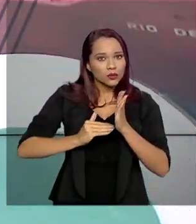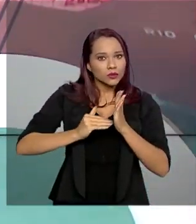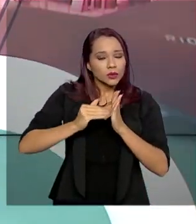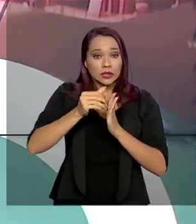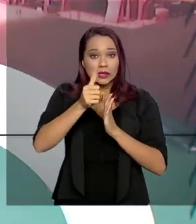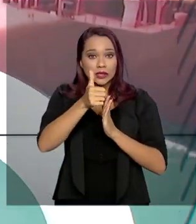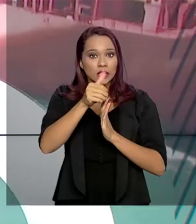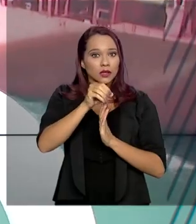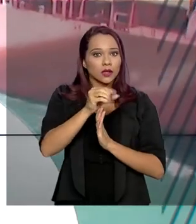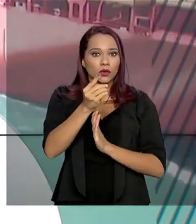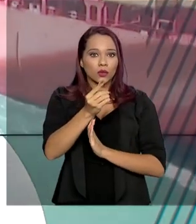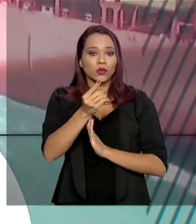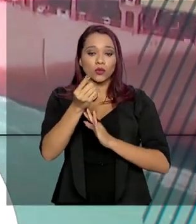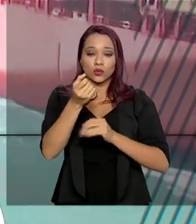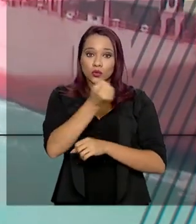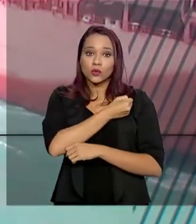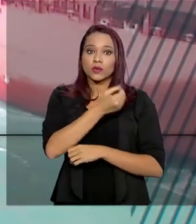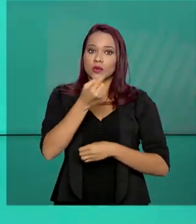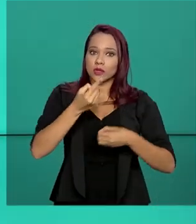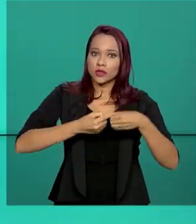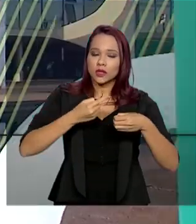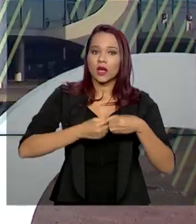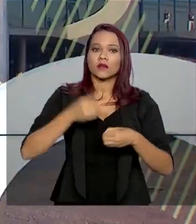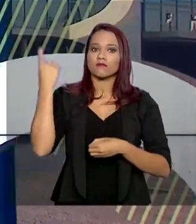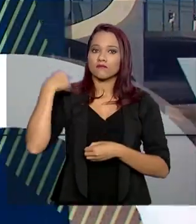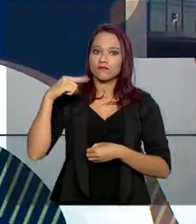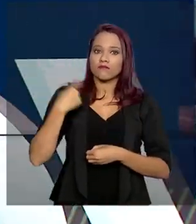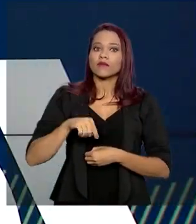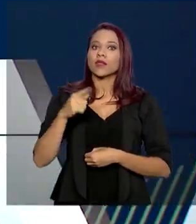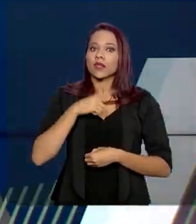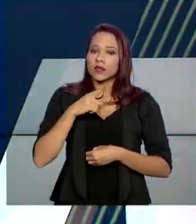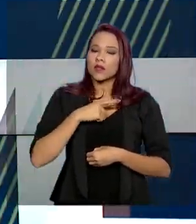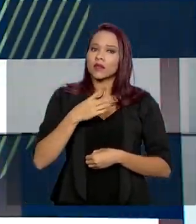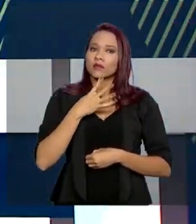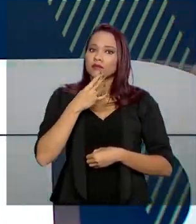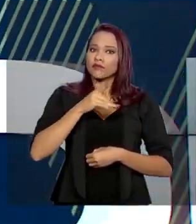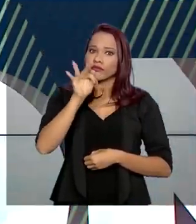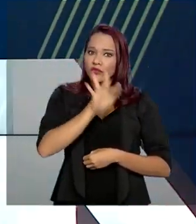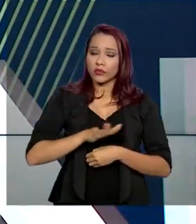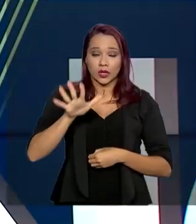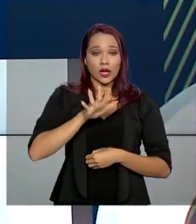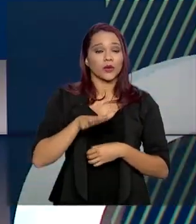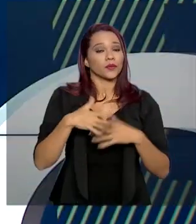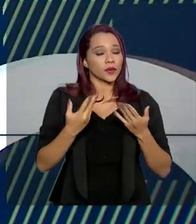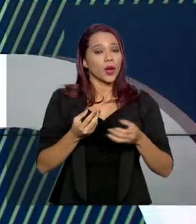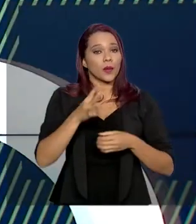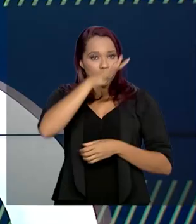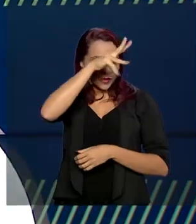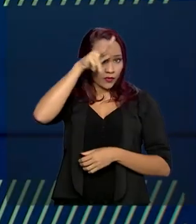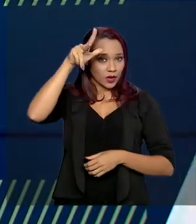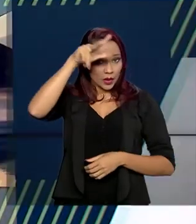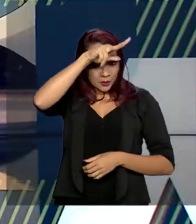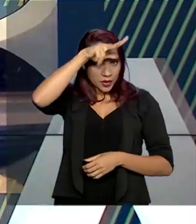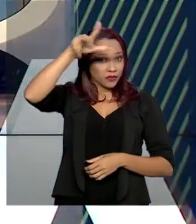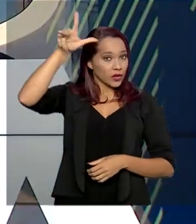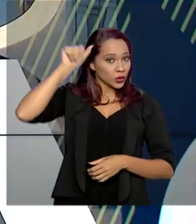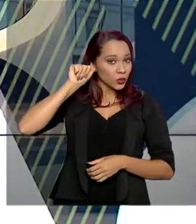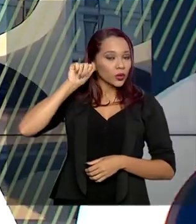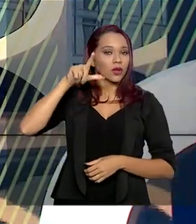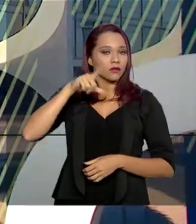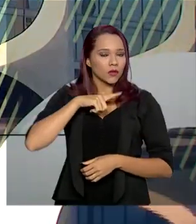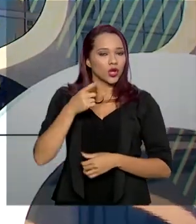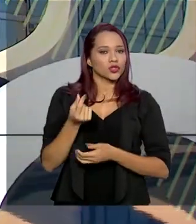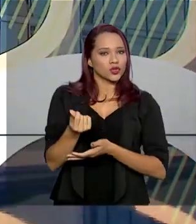101 o número de cidades mineiras que tiveram reconhecimento federal. Com a medida, as prefeituras podem ter acesso a